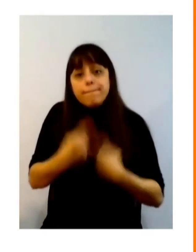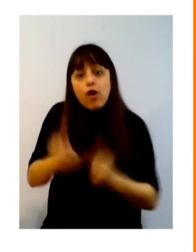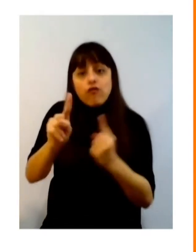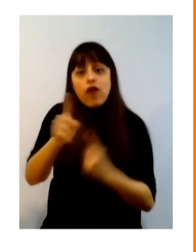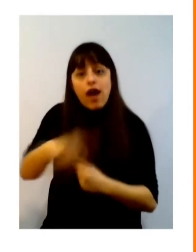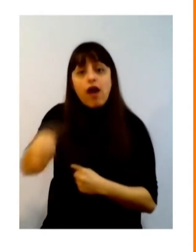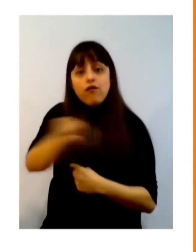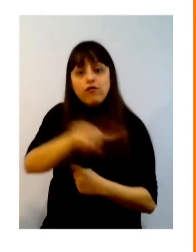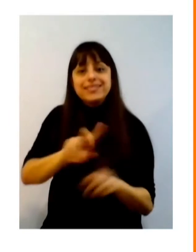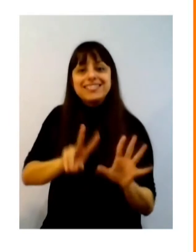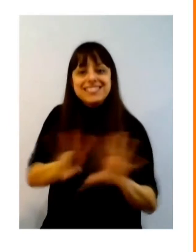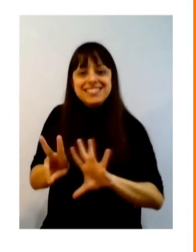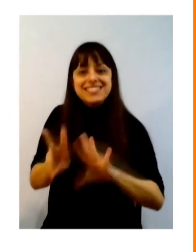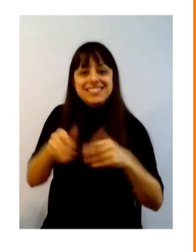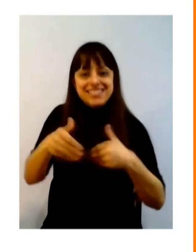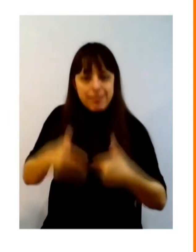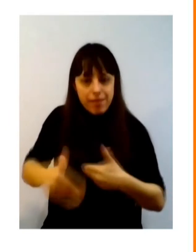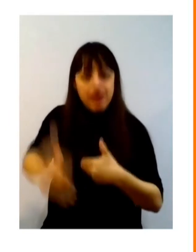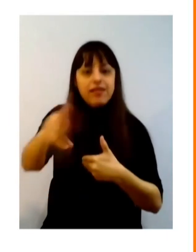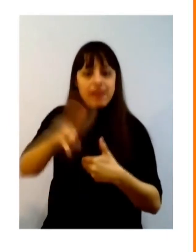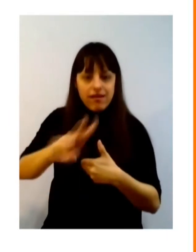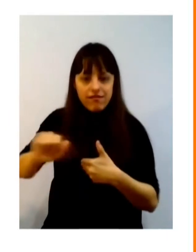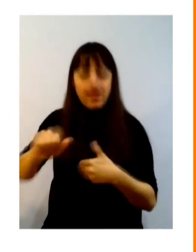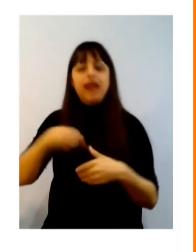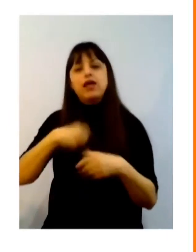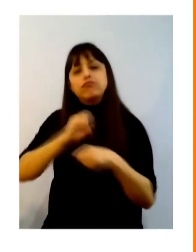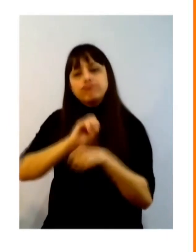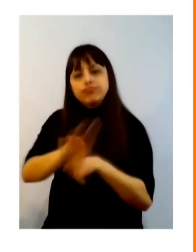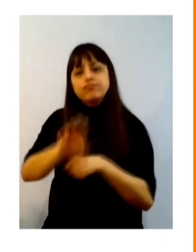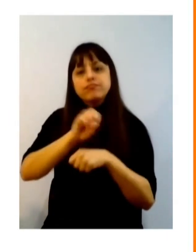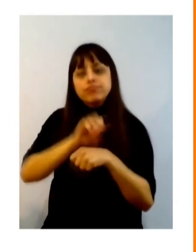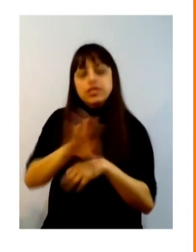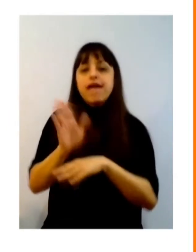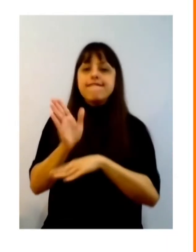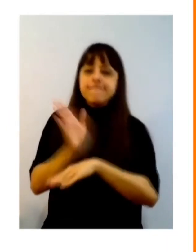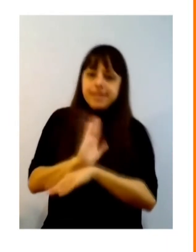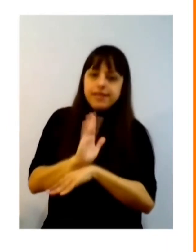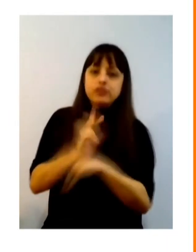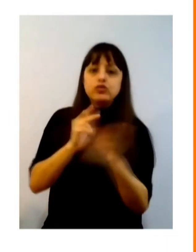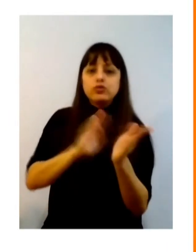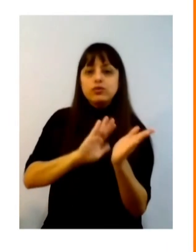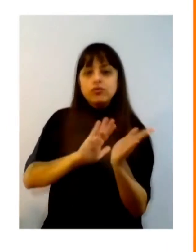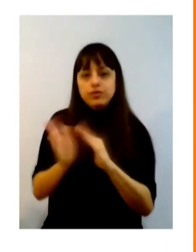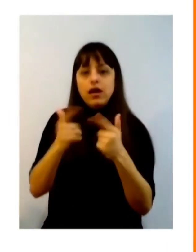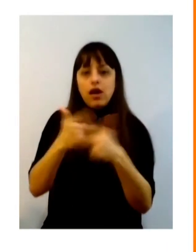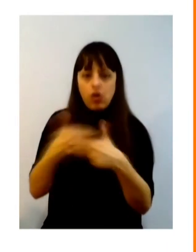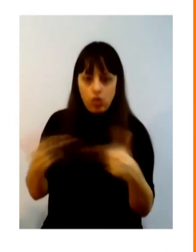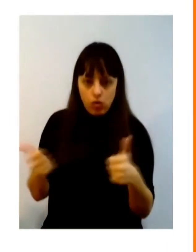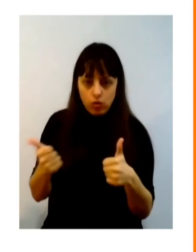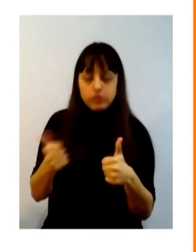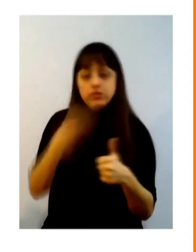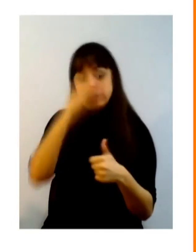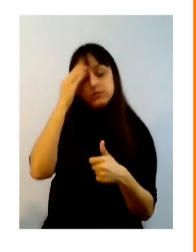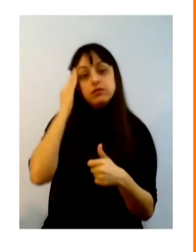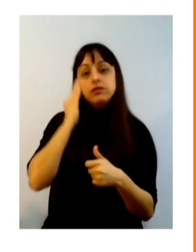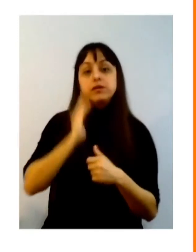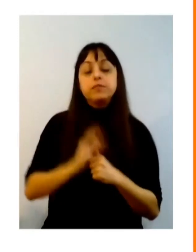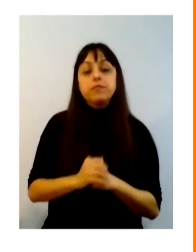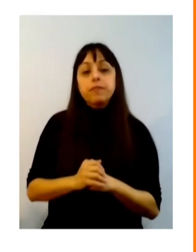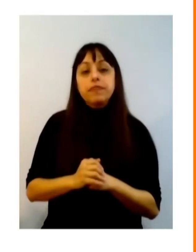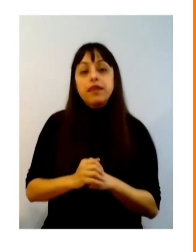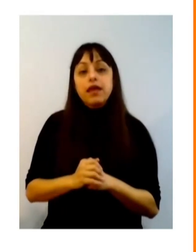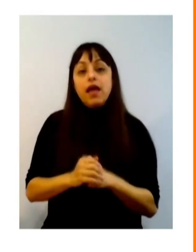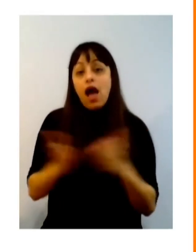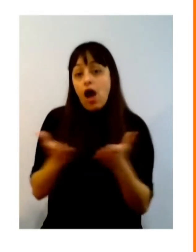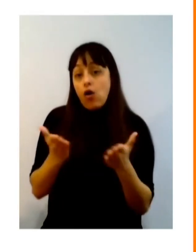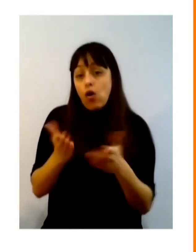vamos ter depois eu também vou mandar documentos e vídeos e reflexões sobre o nós tratamos aqui mas precisamos ver qual